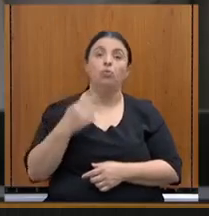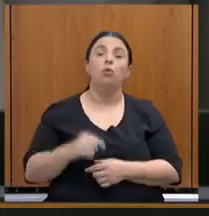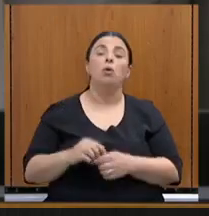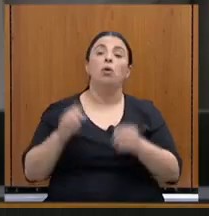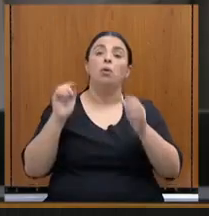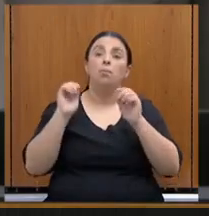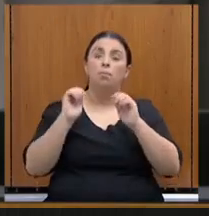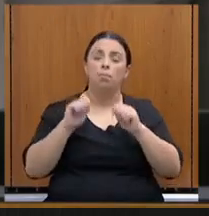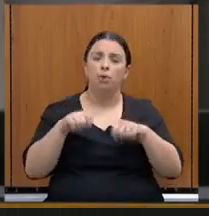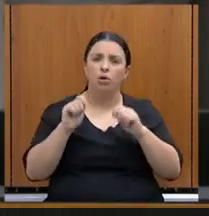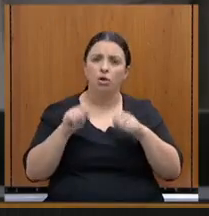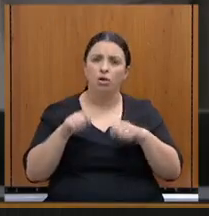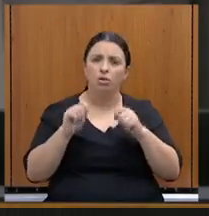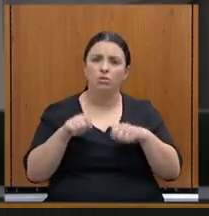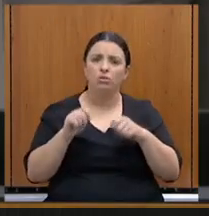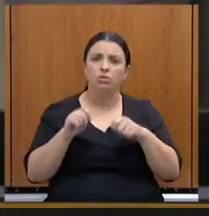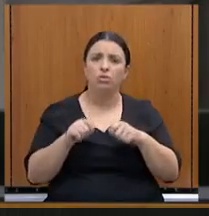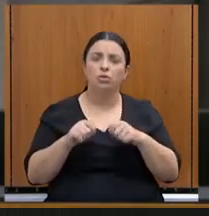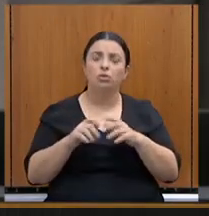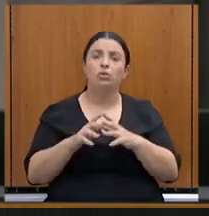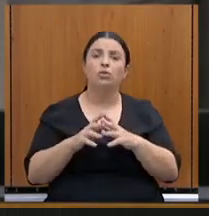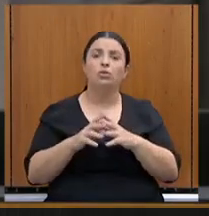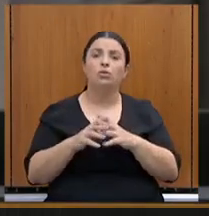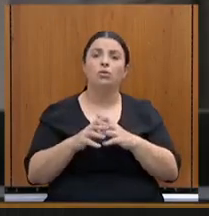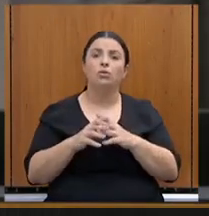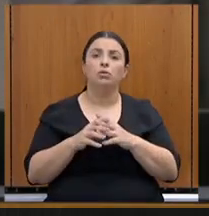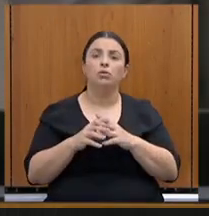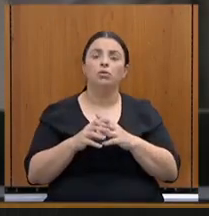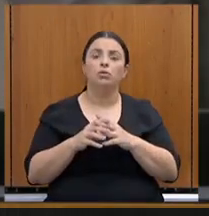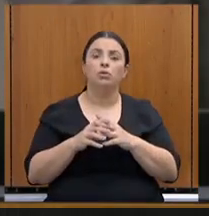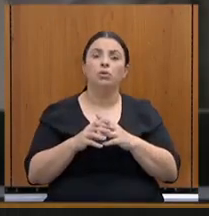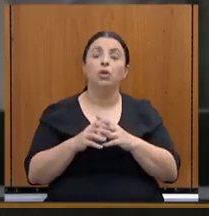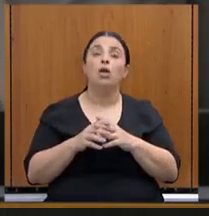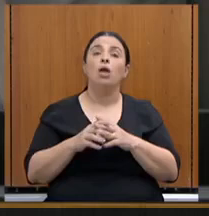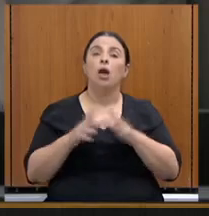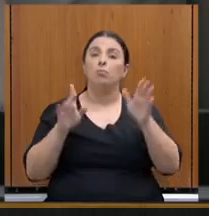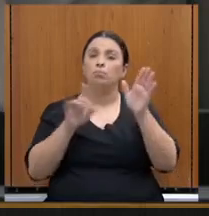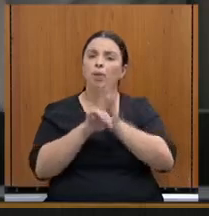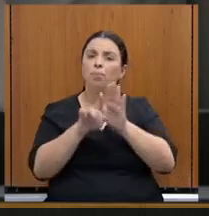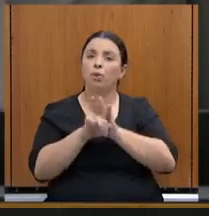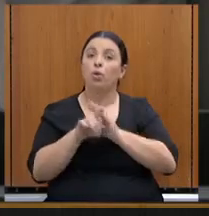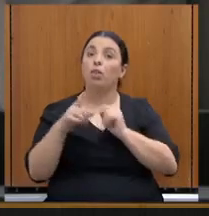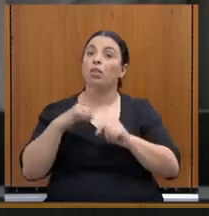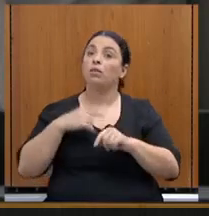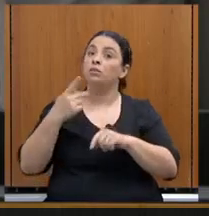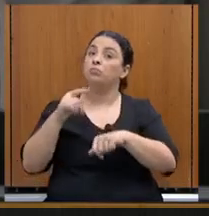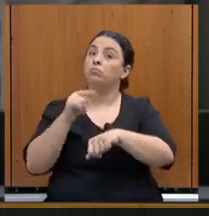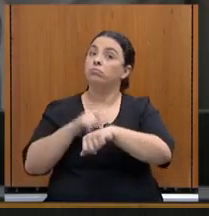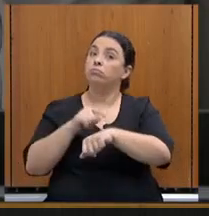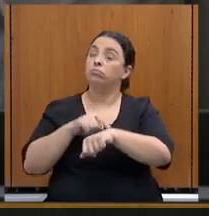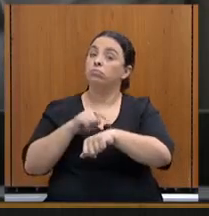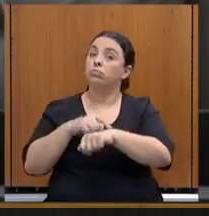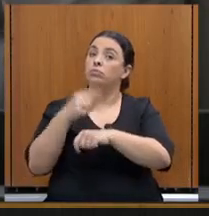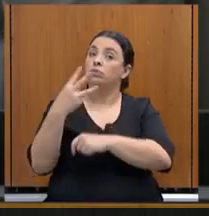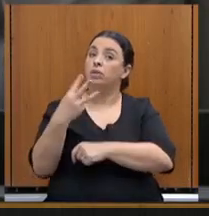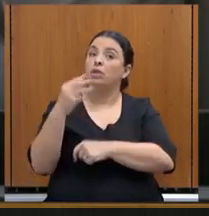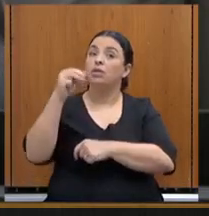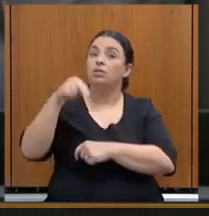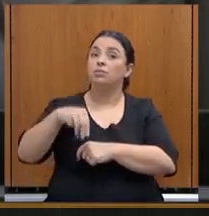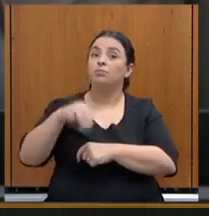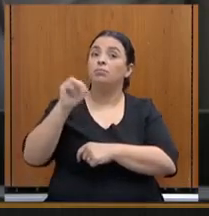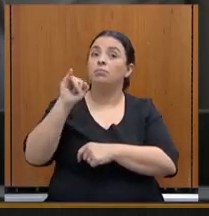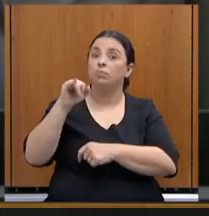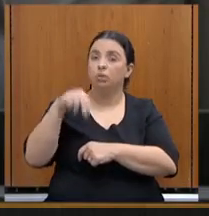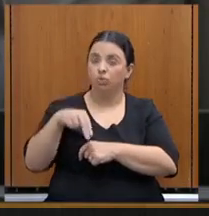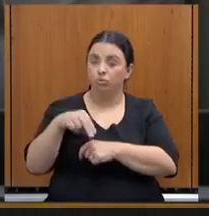prazo de 3 minutos. Após cada interpelação,